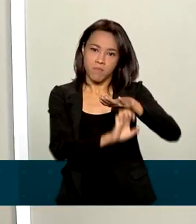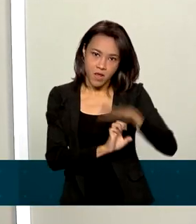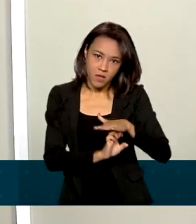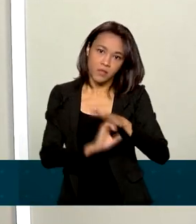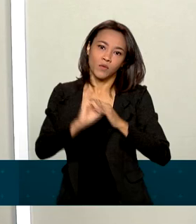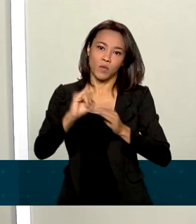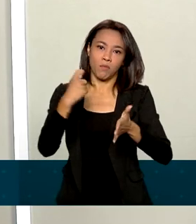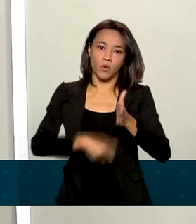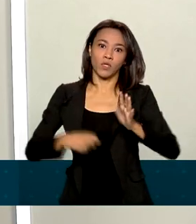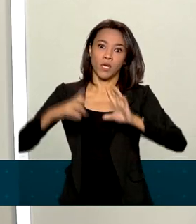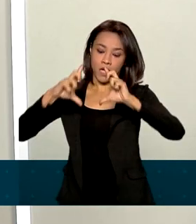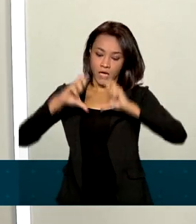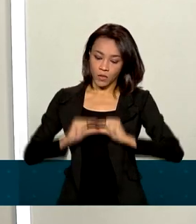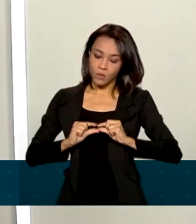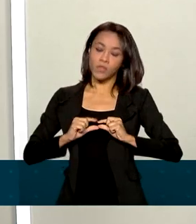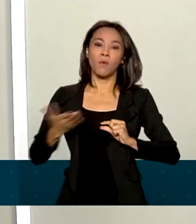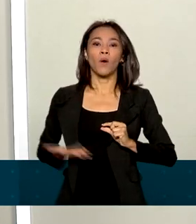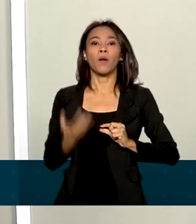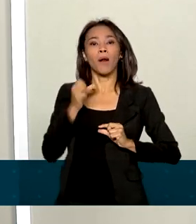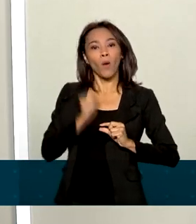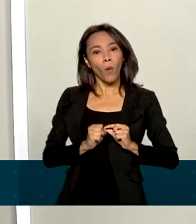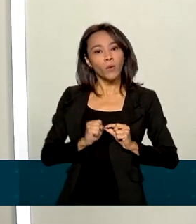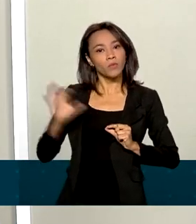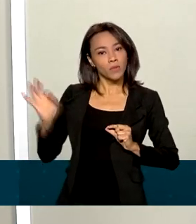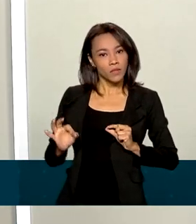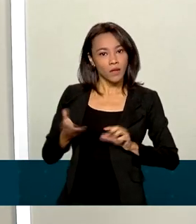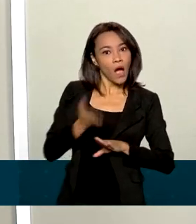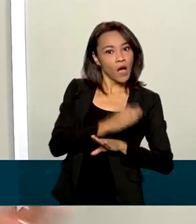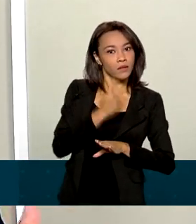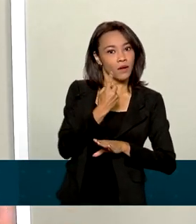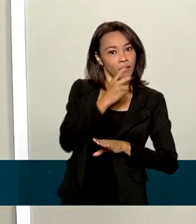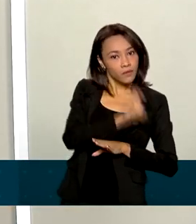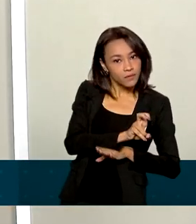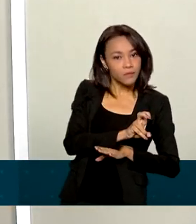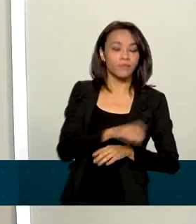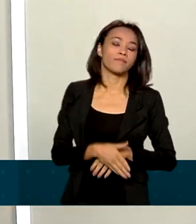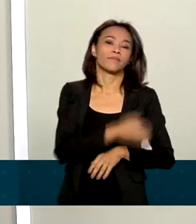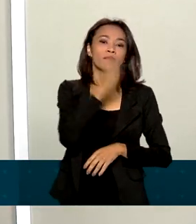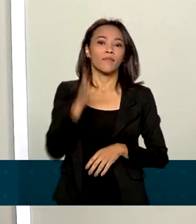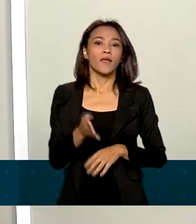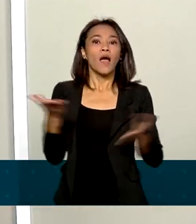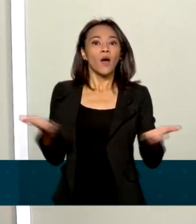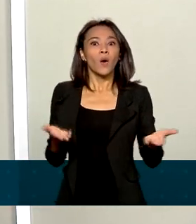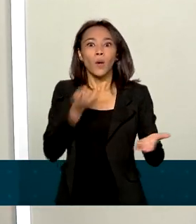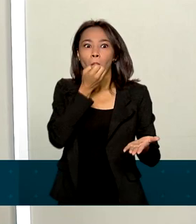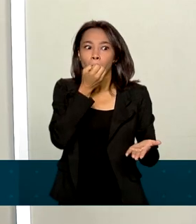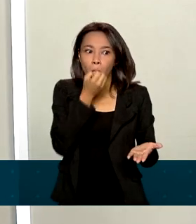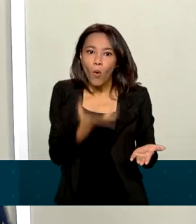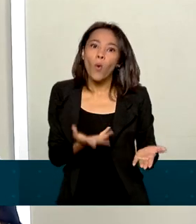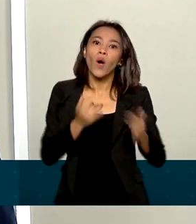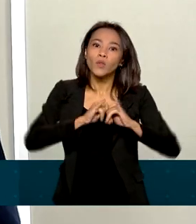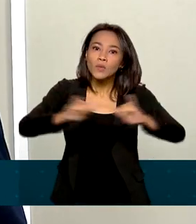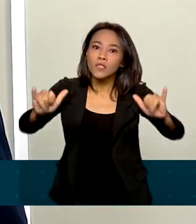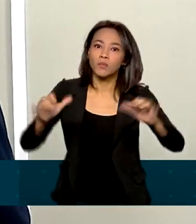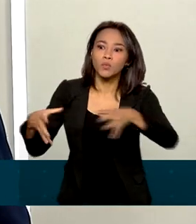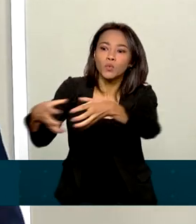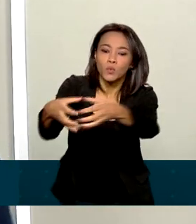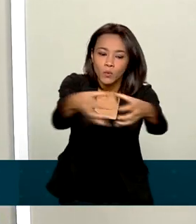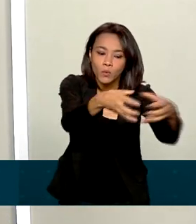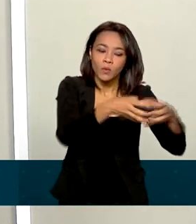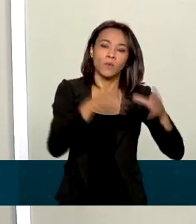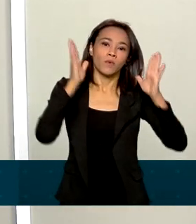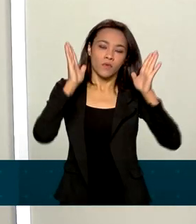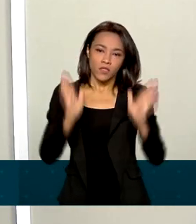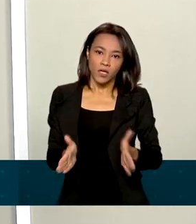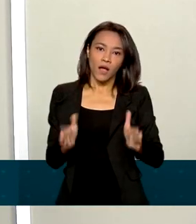cai agora de 15% para 8%. E, finalmente, uma boa notícia para os grupos de baixa renda, foi ampliada a